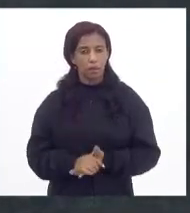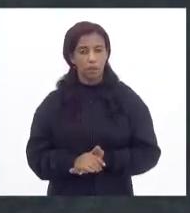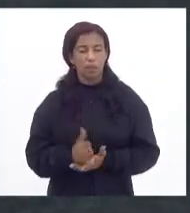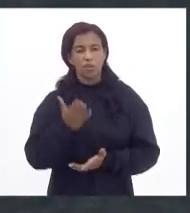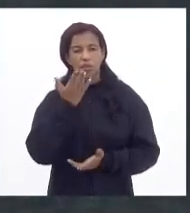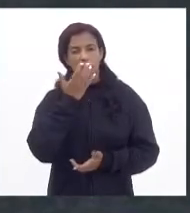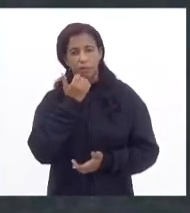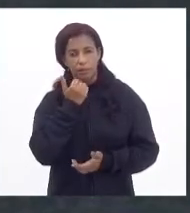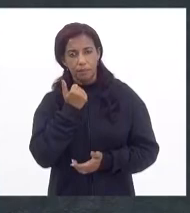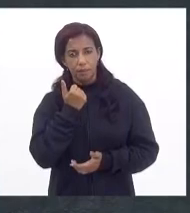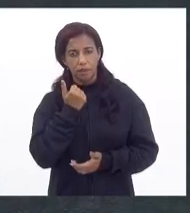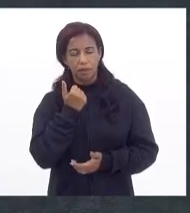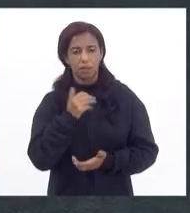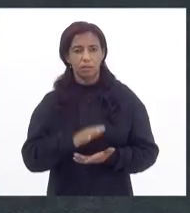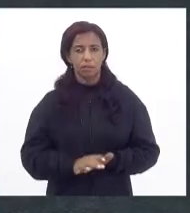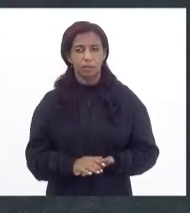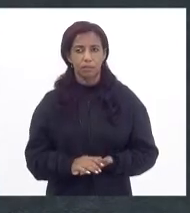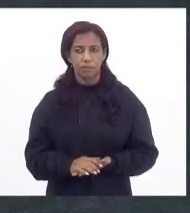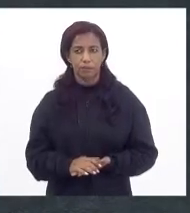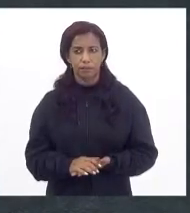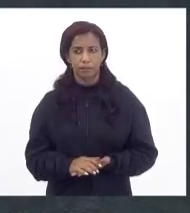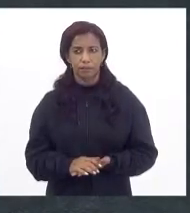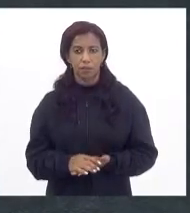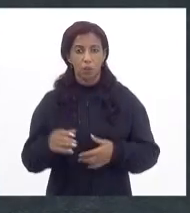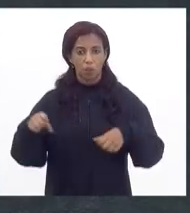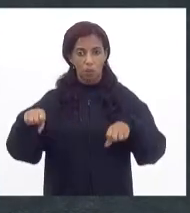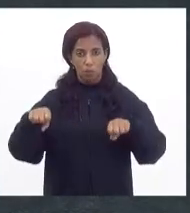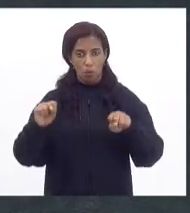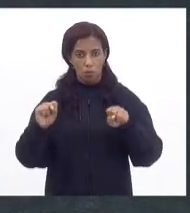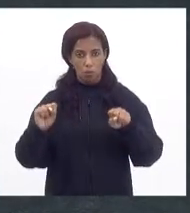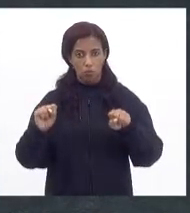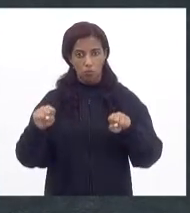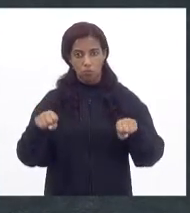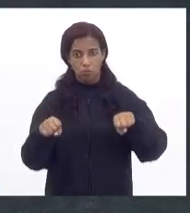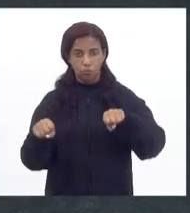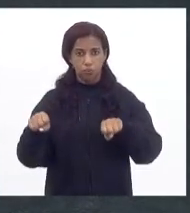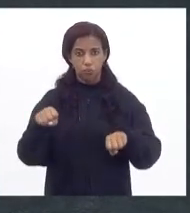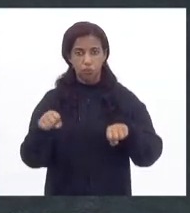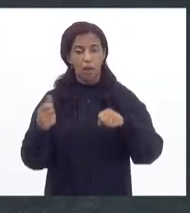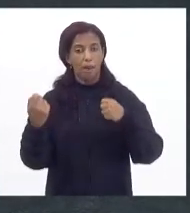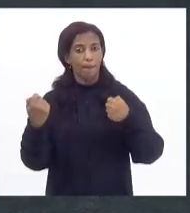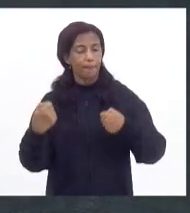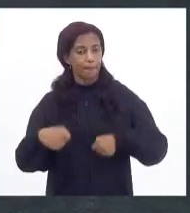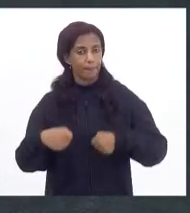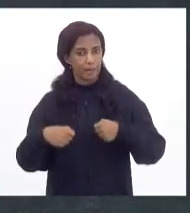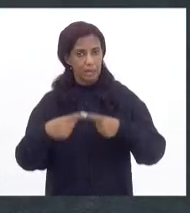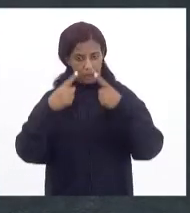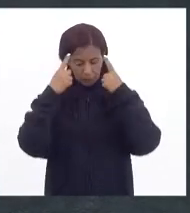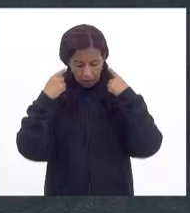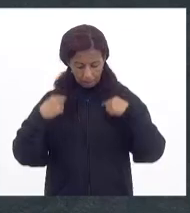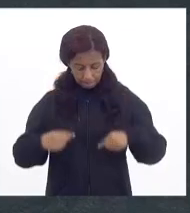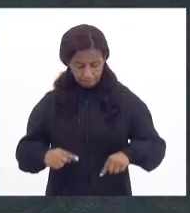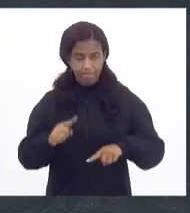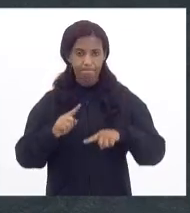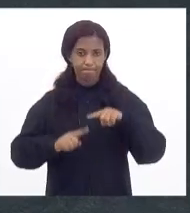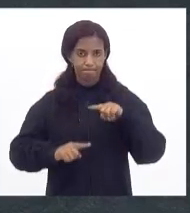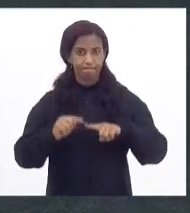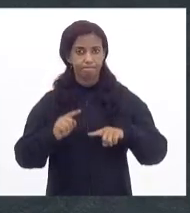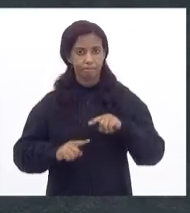alimentação via uma moto, precisa de indumentária especial,